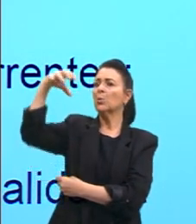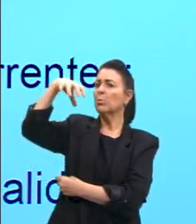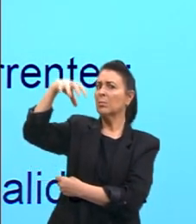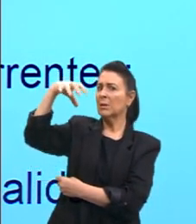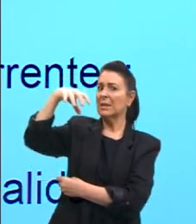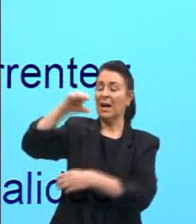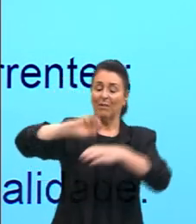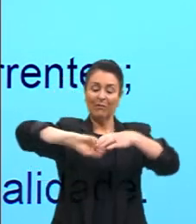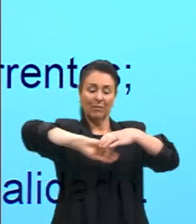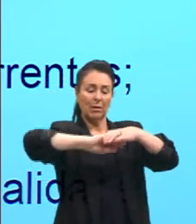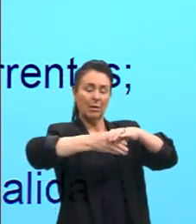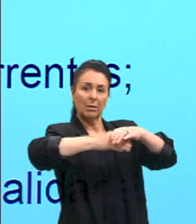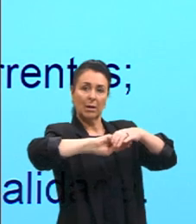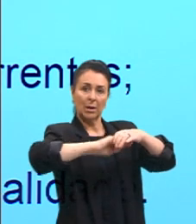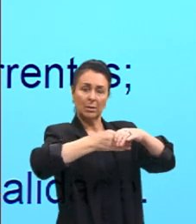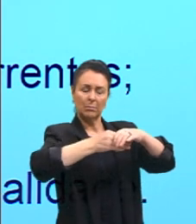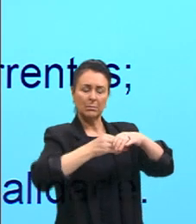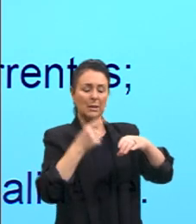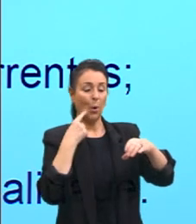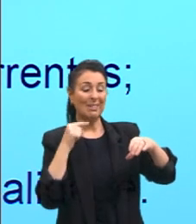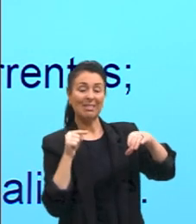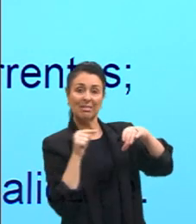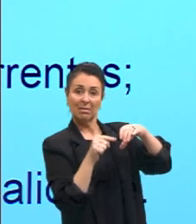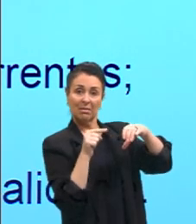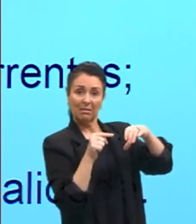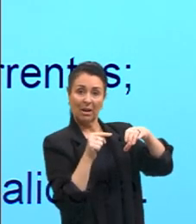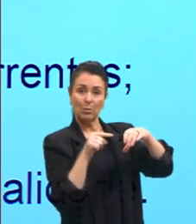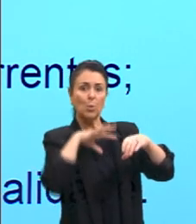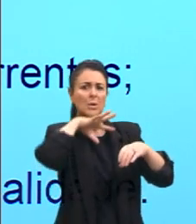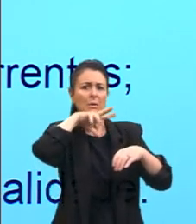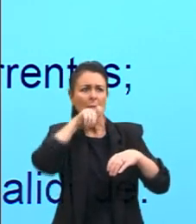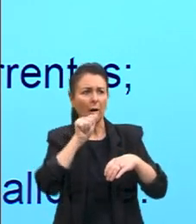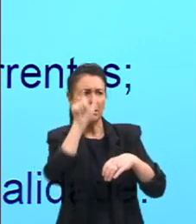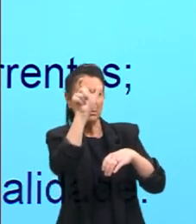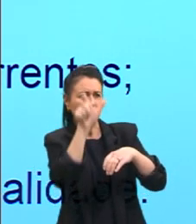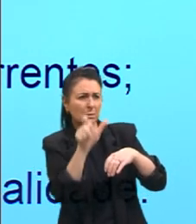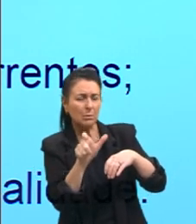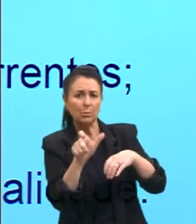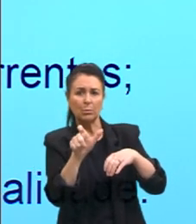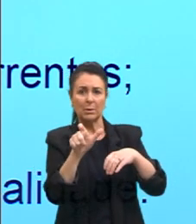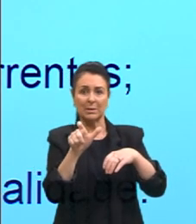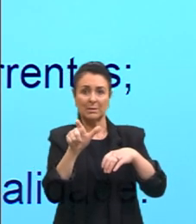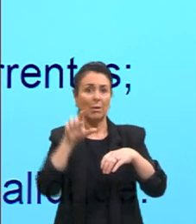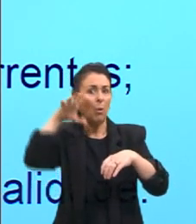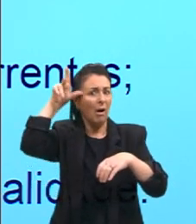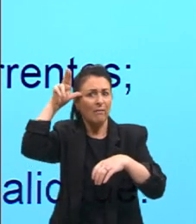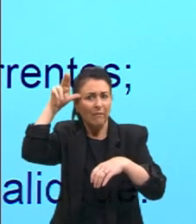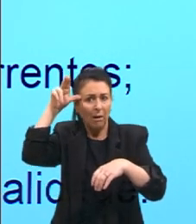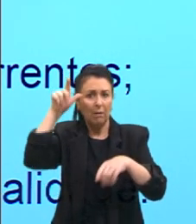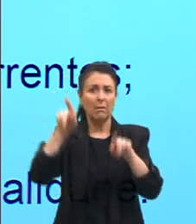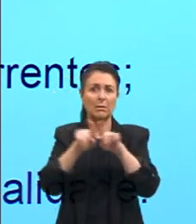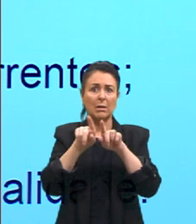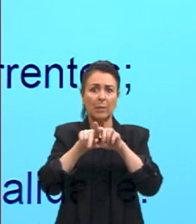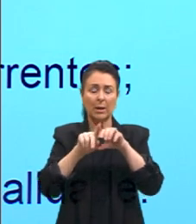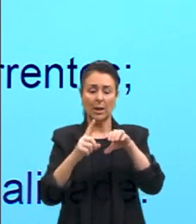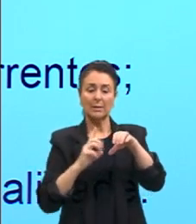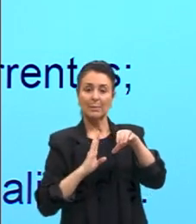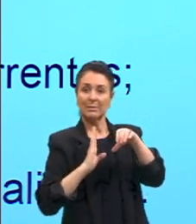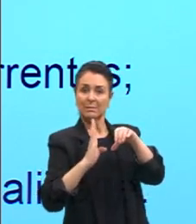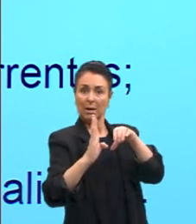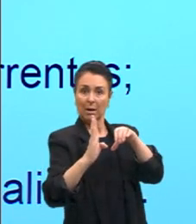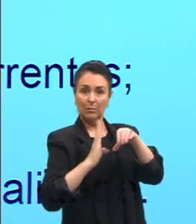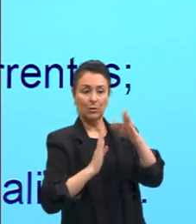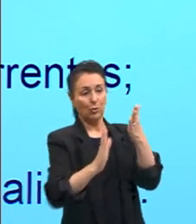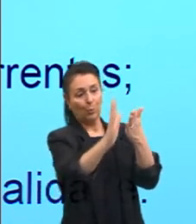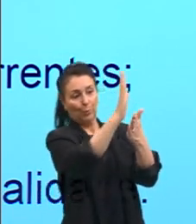os animais, as pessoas, enfim, o cavalo, passavam aqui nesse muro, e as